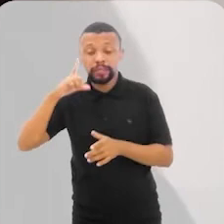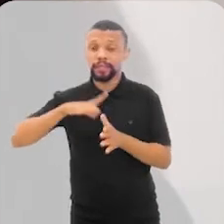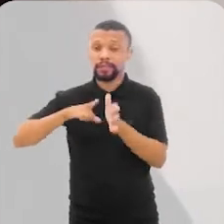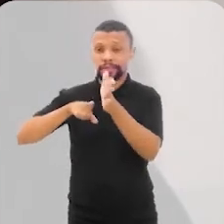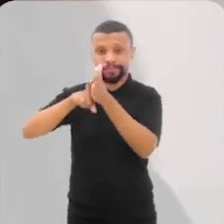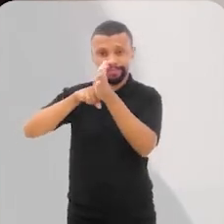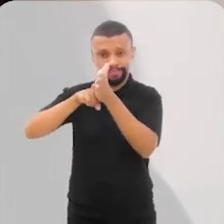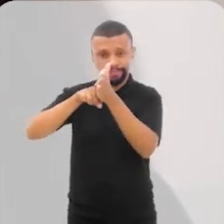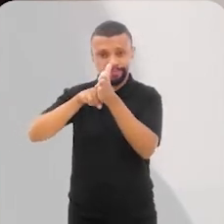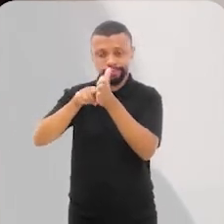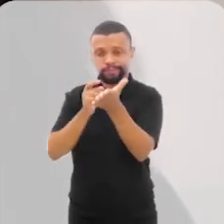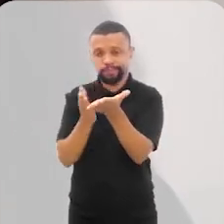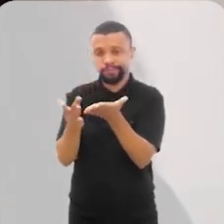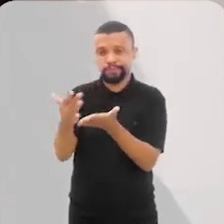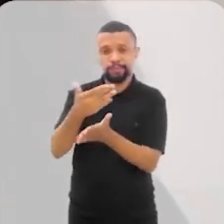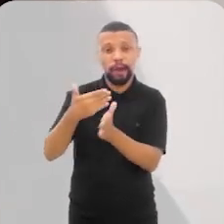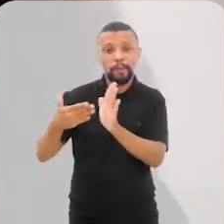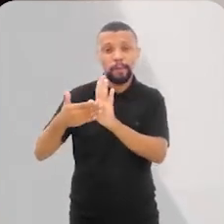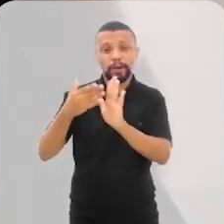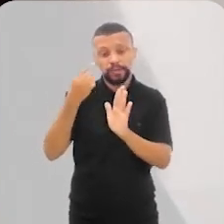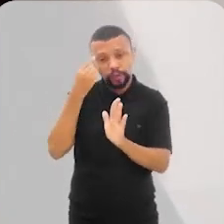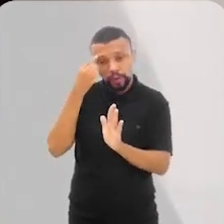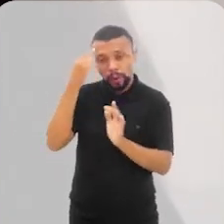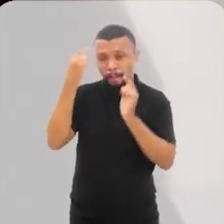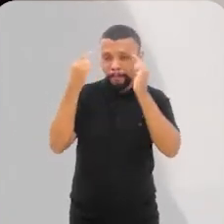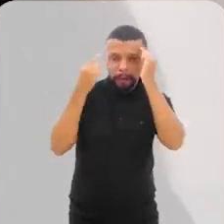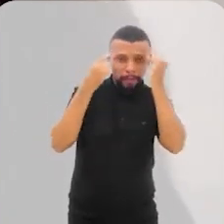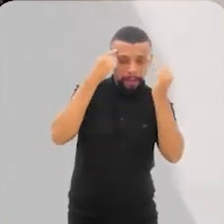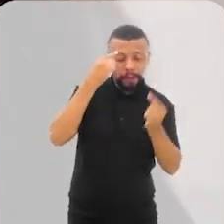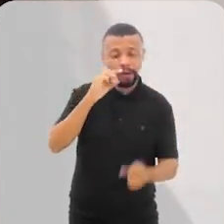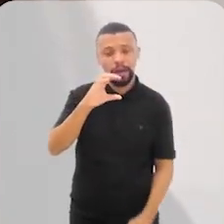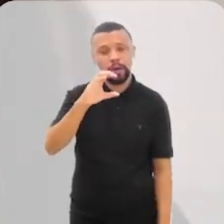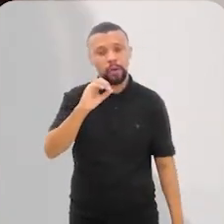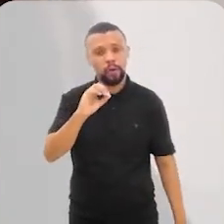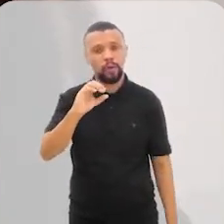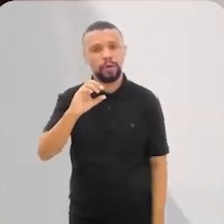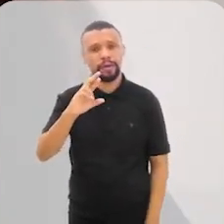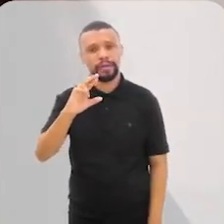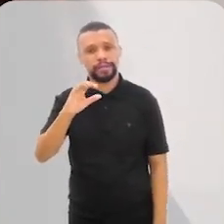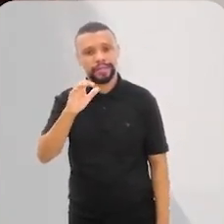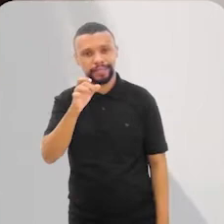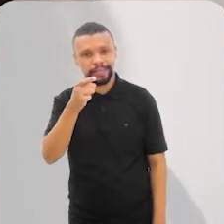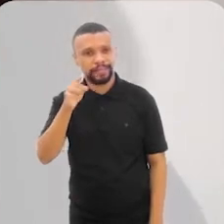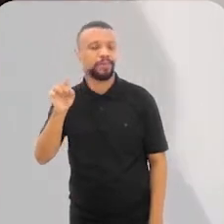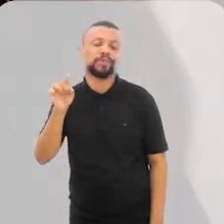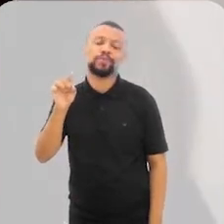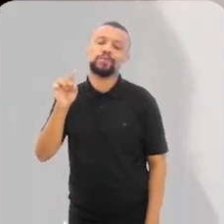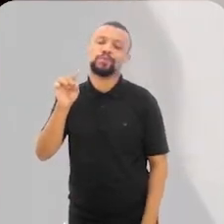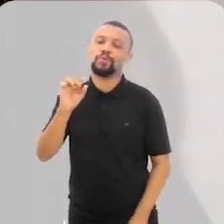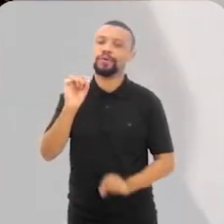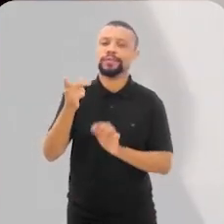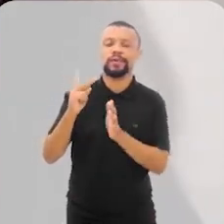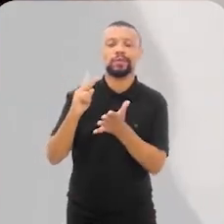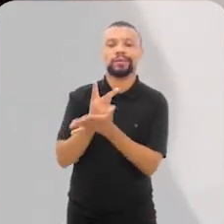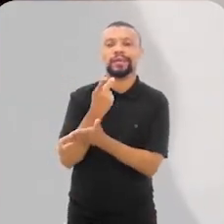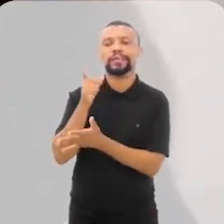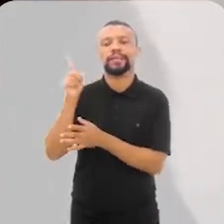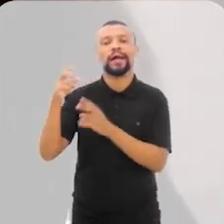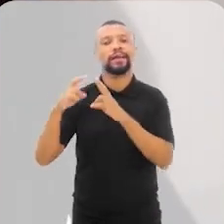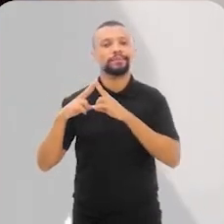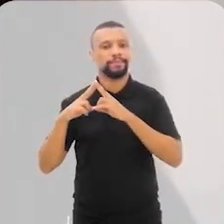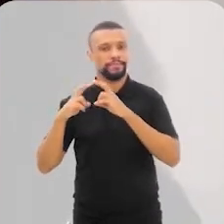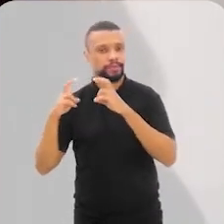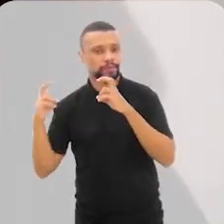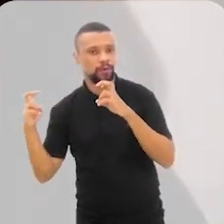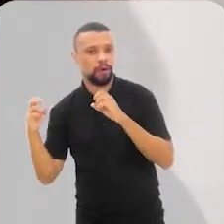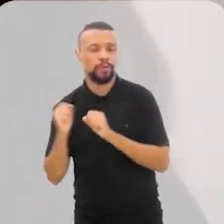Então, como é processo de cocriação? Tanto a inspiração que vem de Floripa, quanto aquilo que a gente já tem